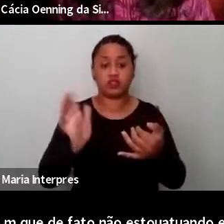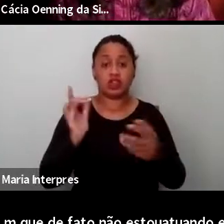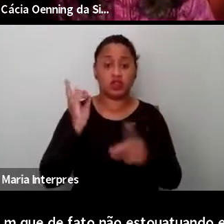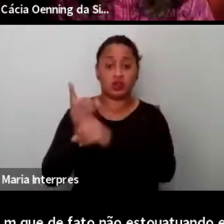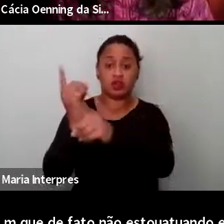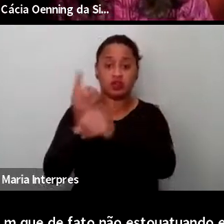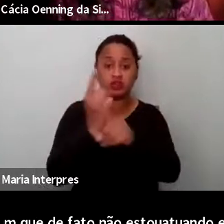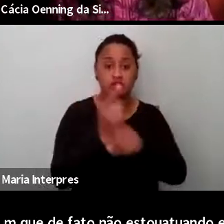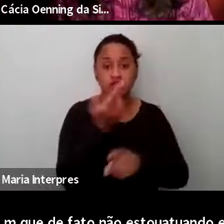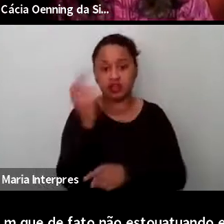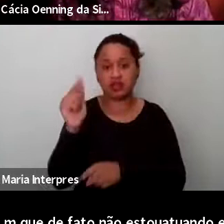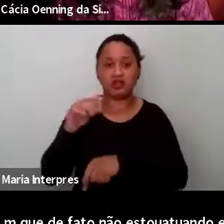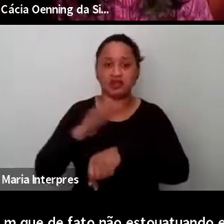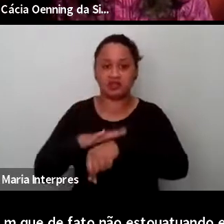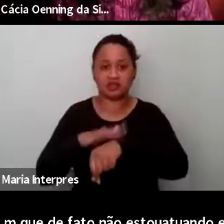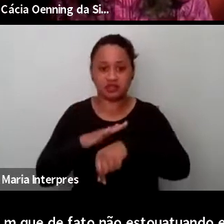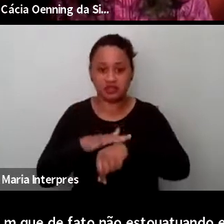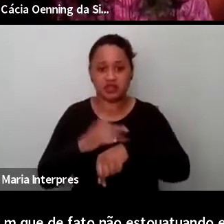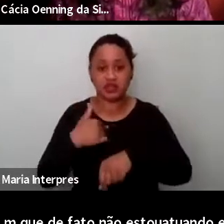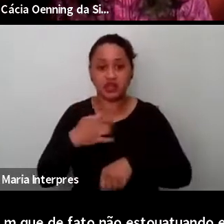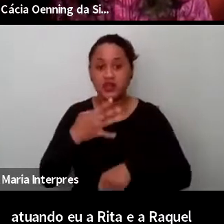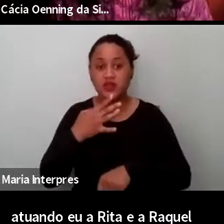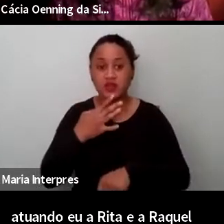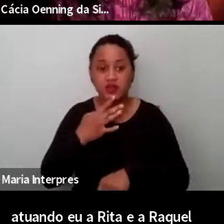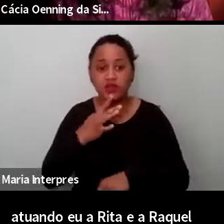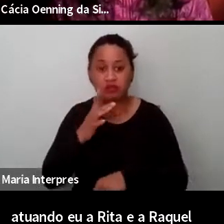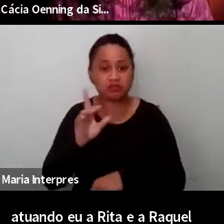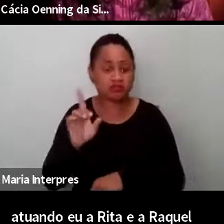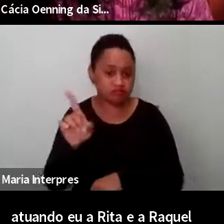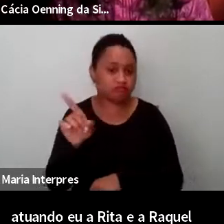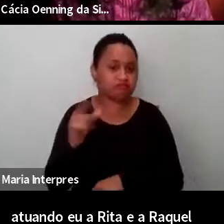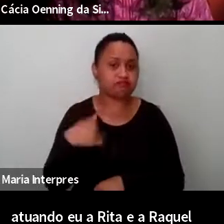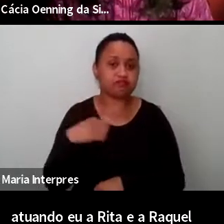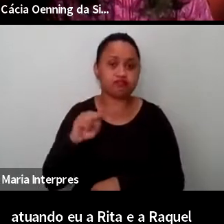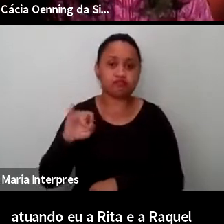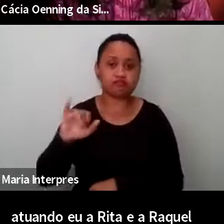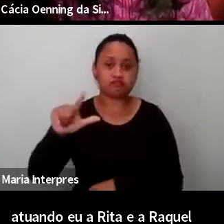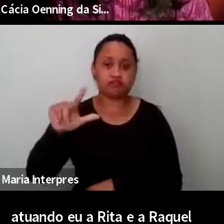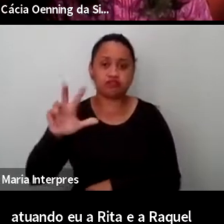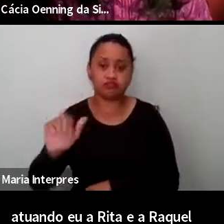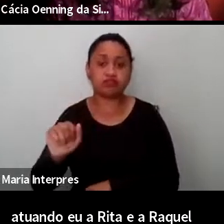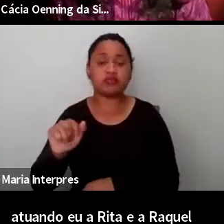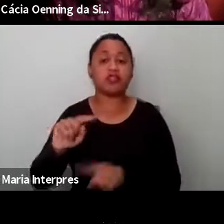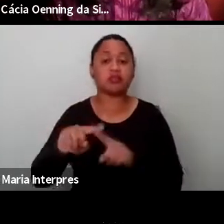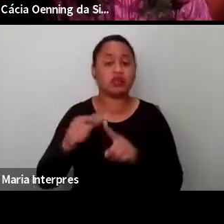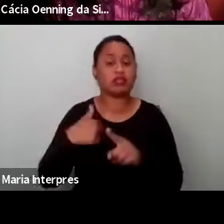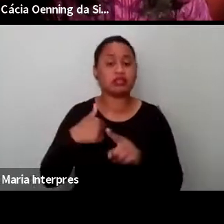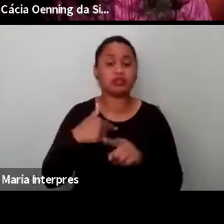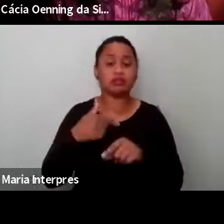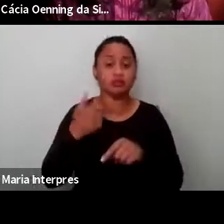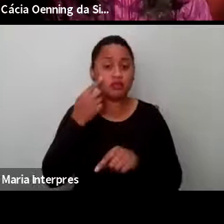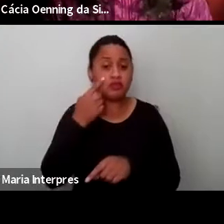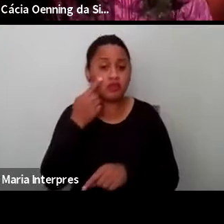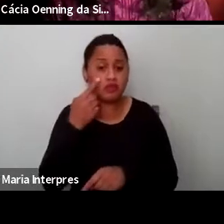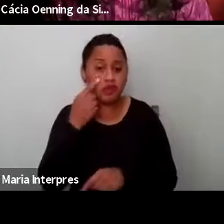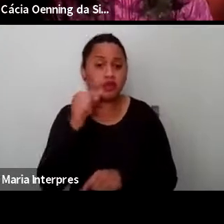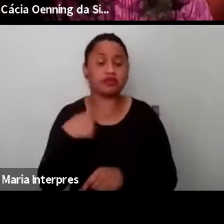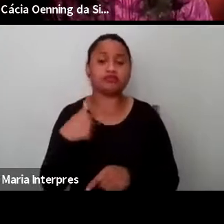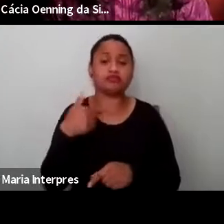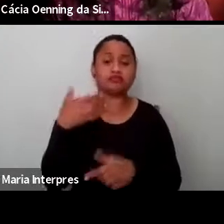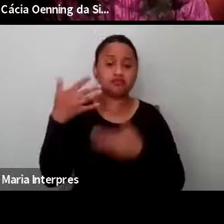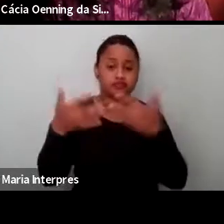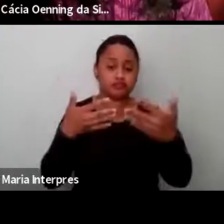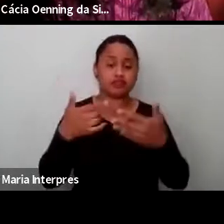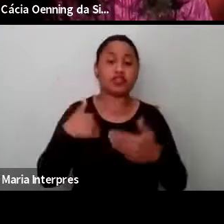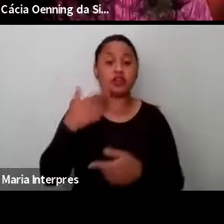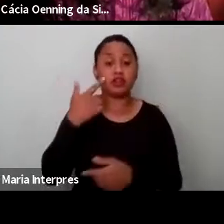Talvez... Eu não conhecia pessoalmente a Silvia e ela estava, mas eu acompanho um pouco o debate por artes e vi uma fala da Miriam Grossi num